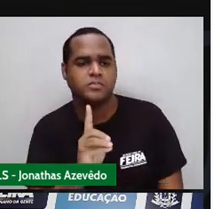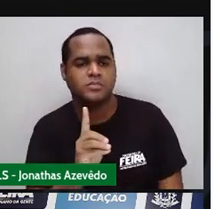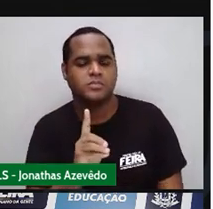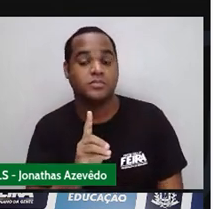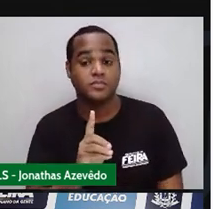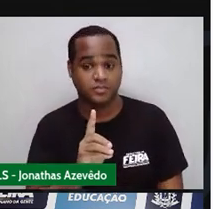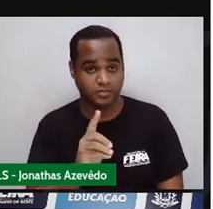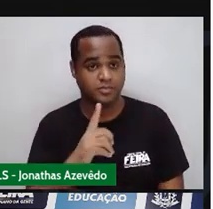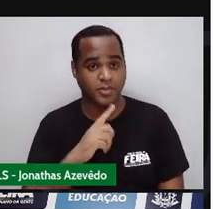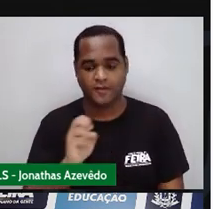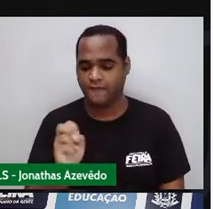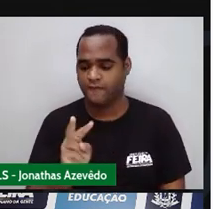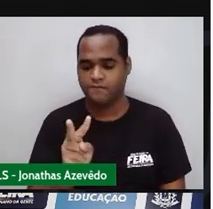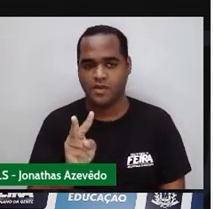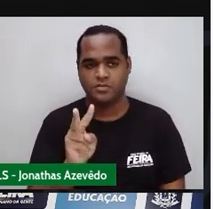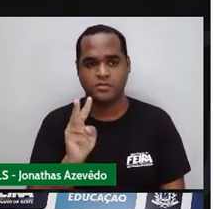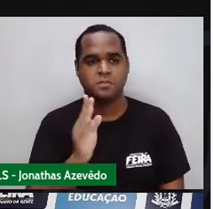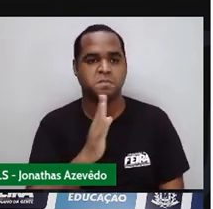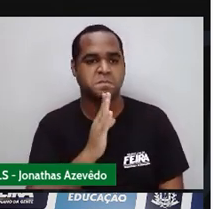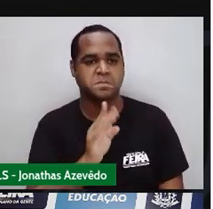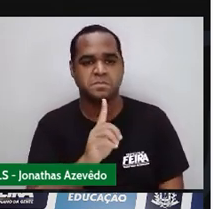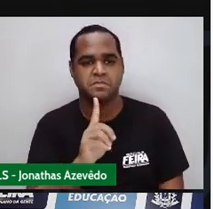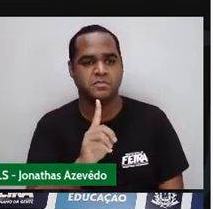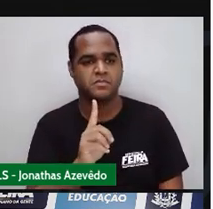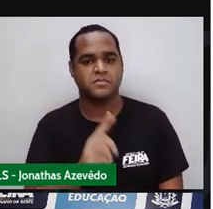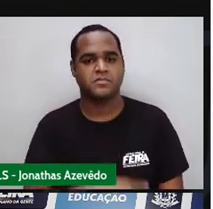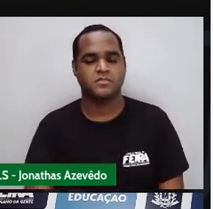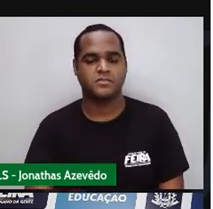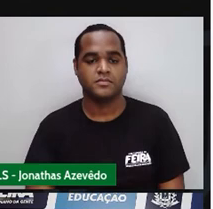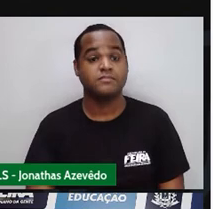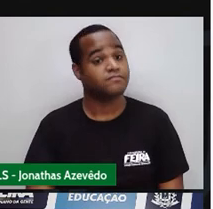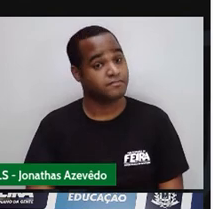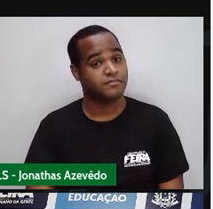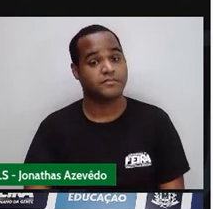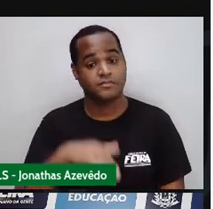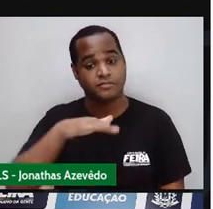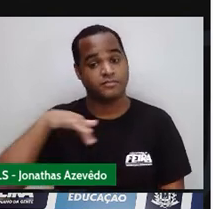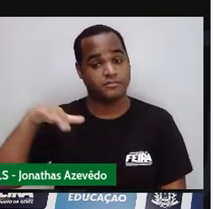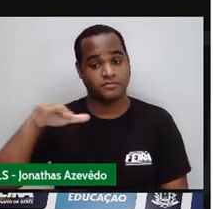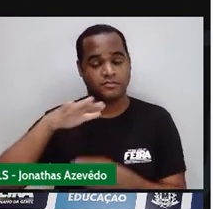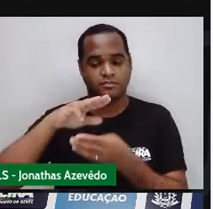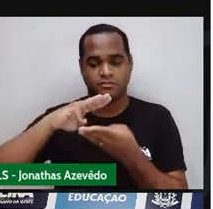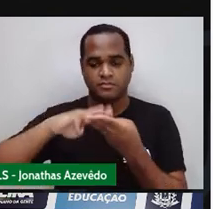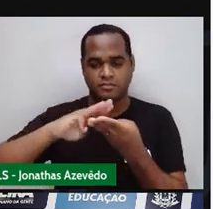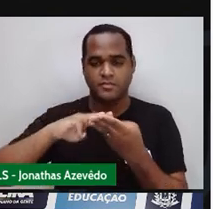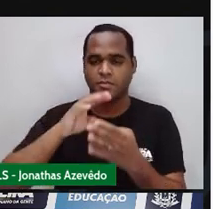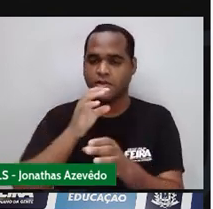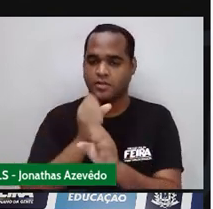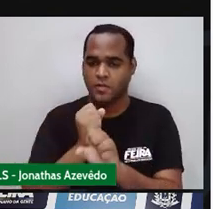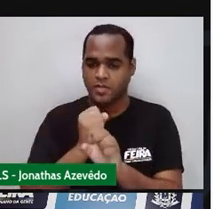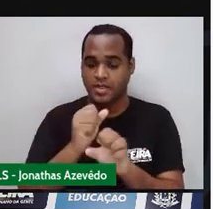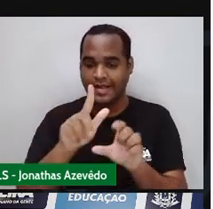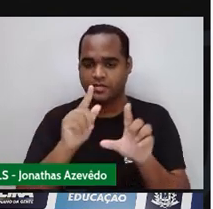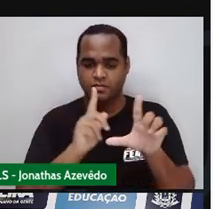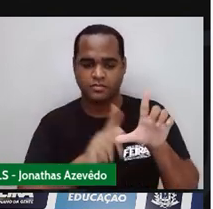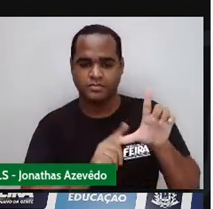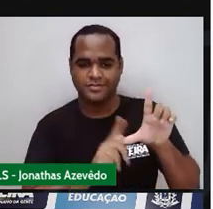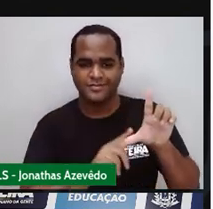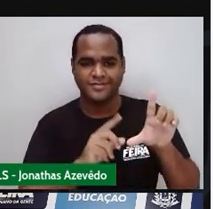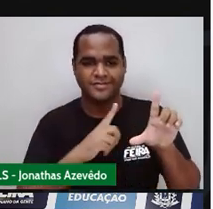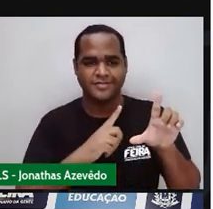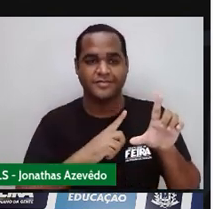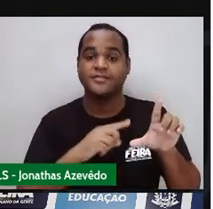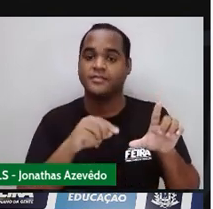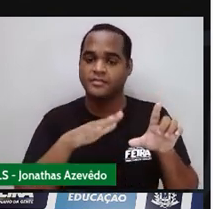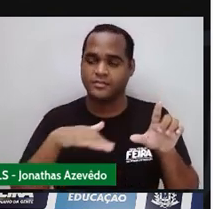São valores Desconhecidos Então na matemática Que envolve cálculo Com letra As